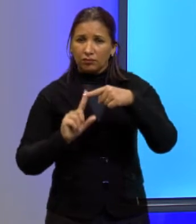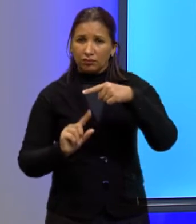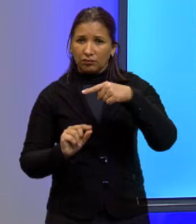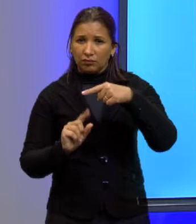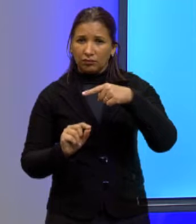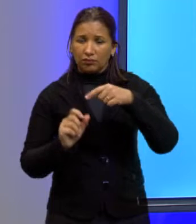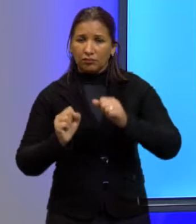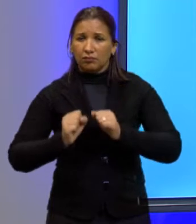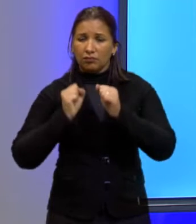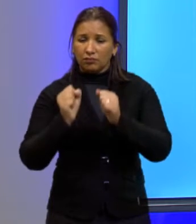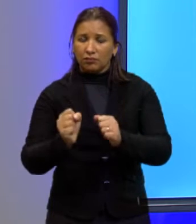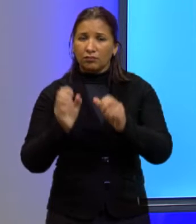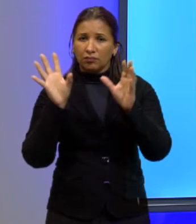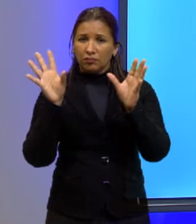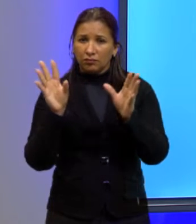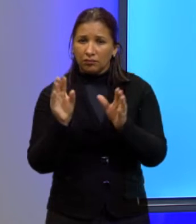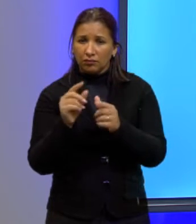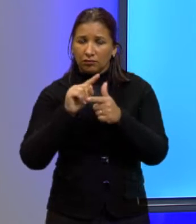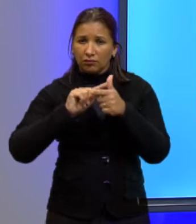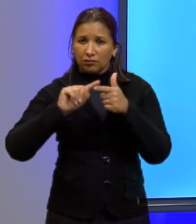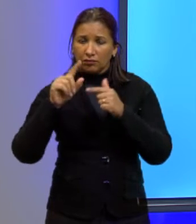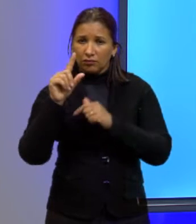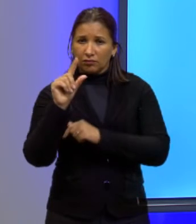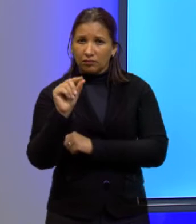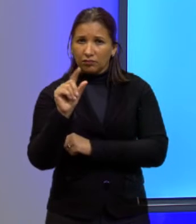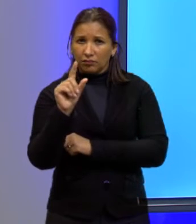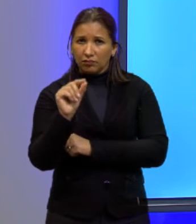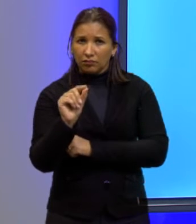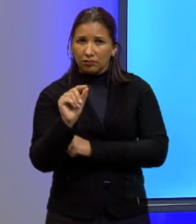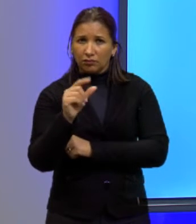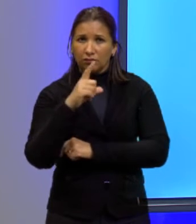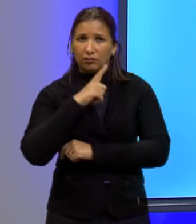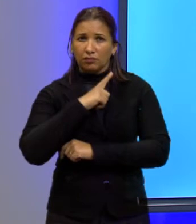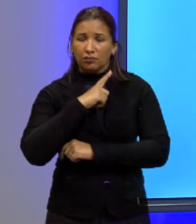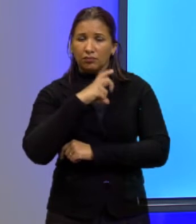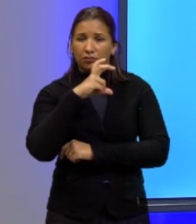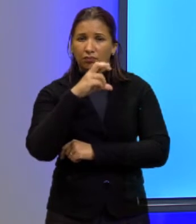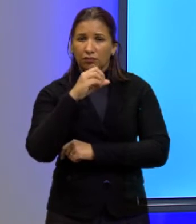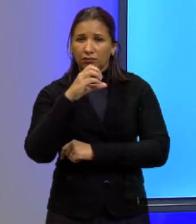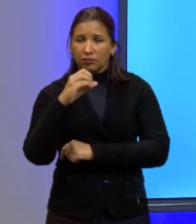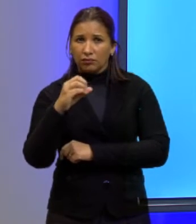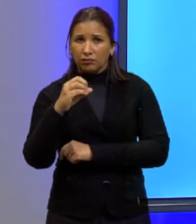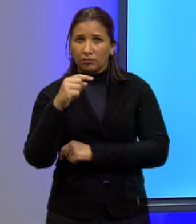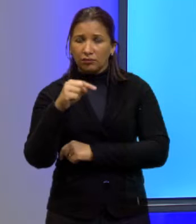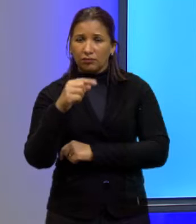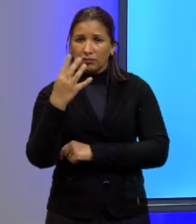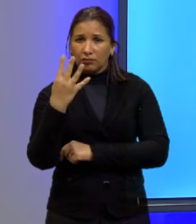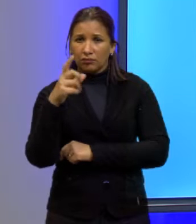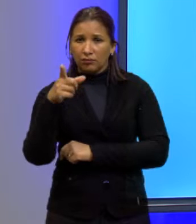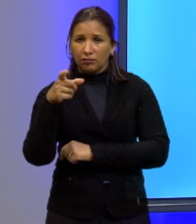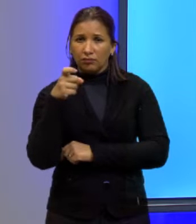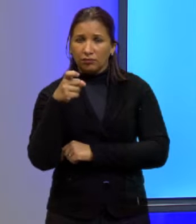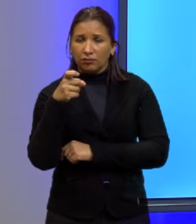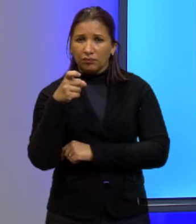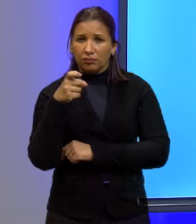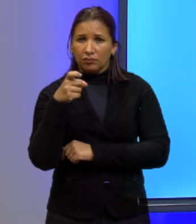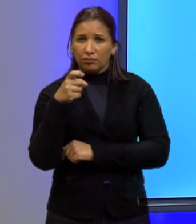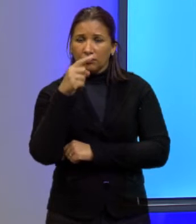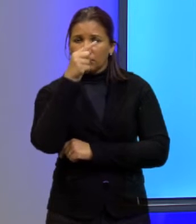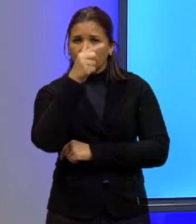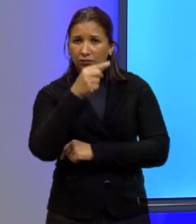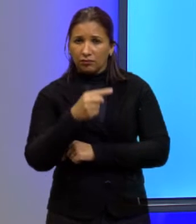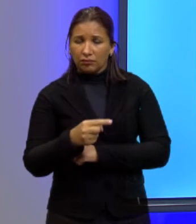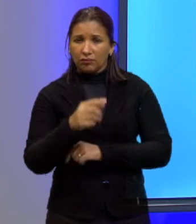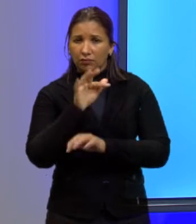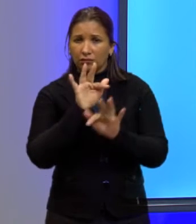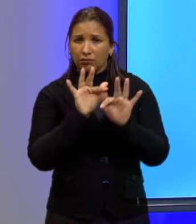simplificar, né, vou dividir tudo por 10 e aí eu tenho os 500 menos 4X. Então, essa aqui